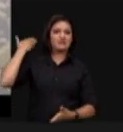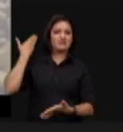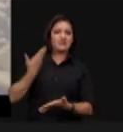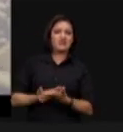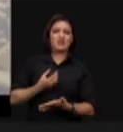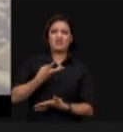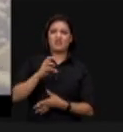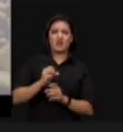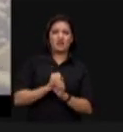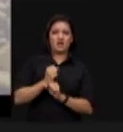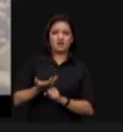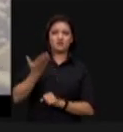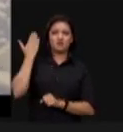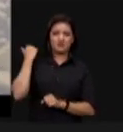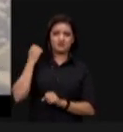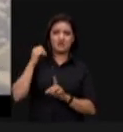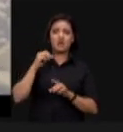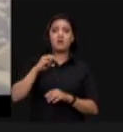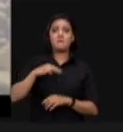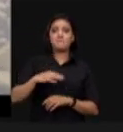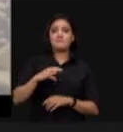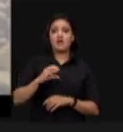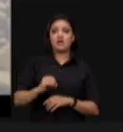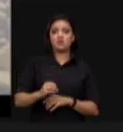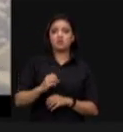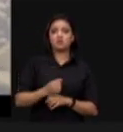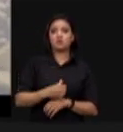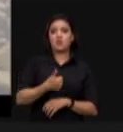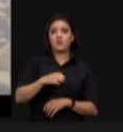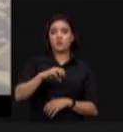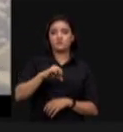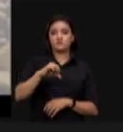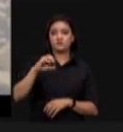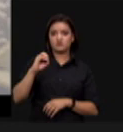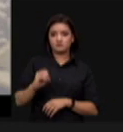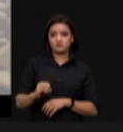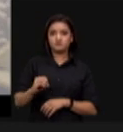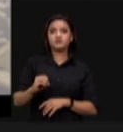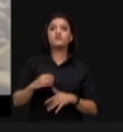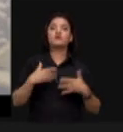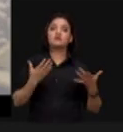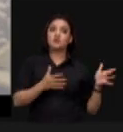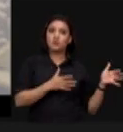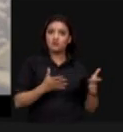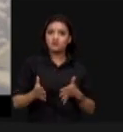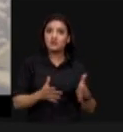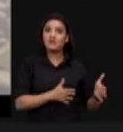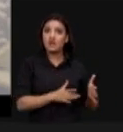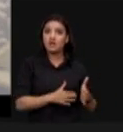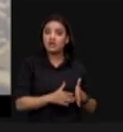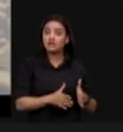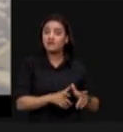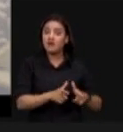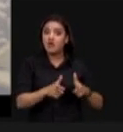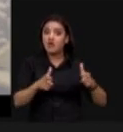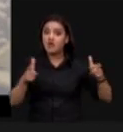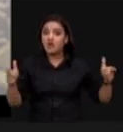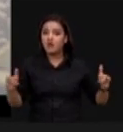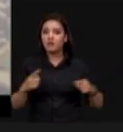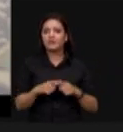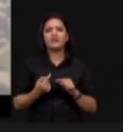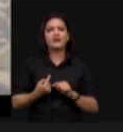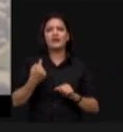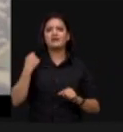faz 30 anos, foi em março de 1990. De lá para cá, a agricultura cresceu muito com tecnologia, porque até então, havia